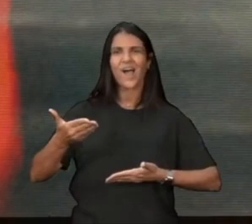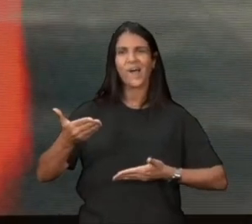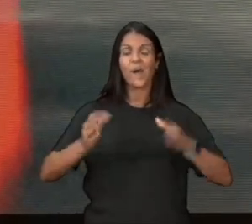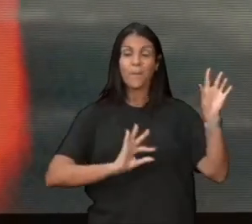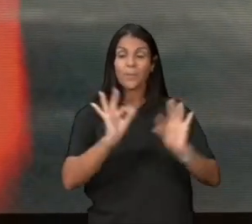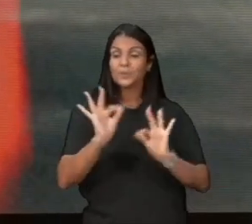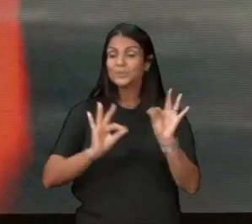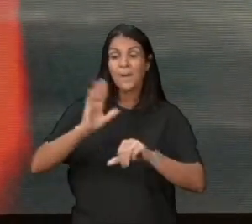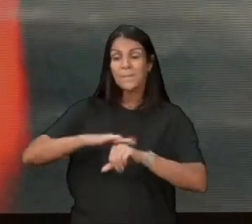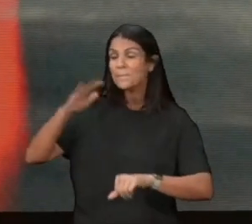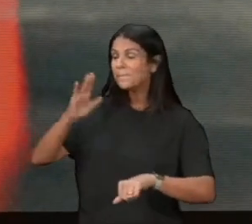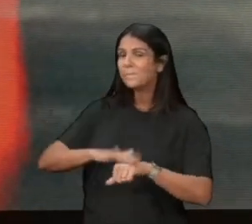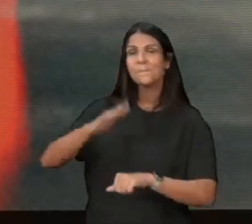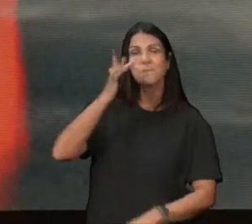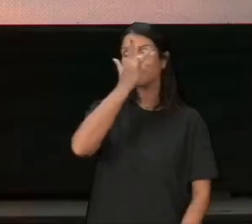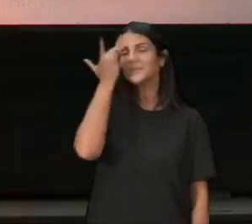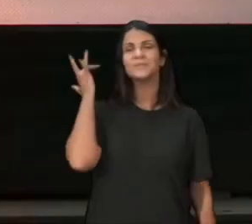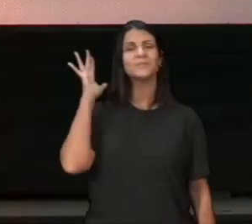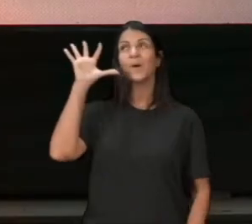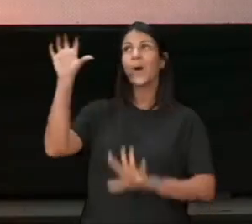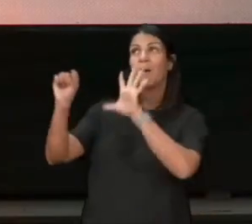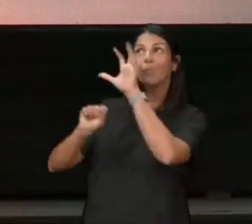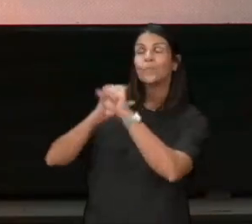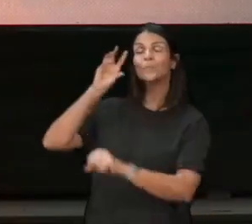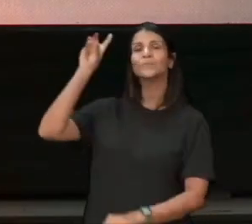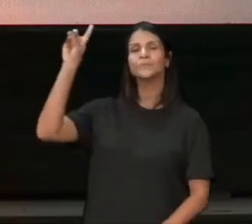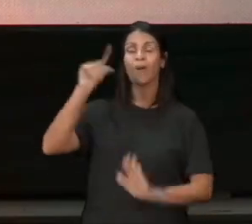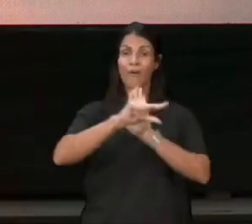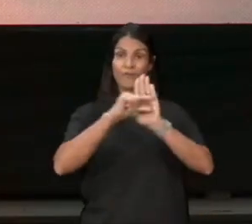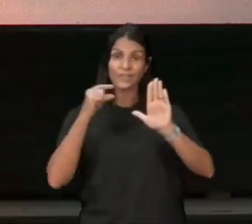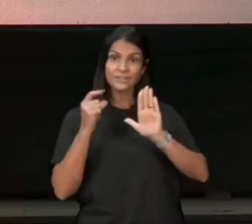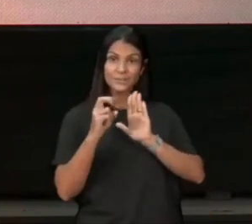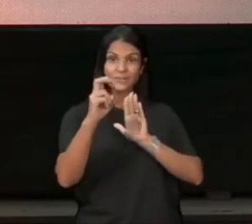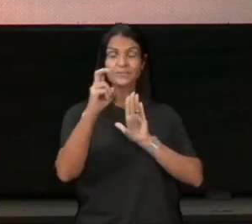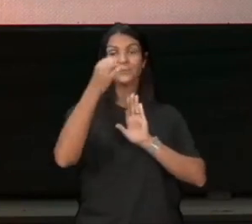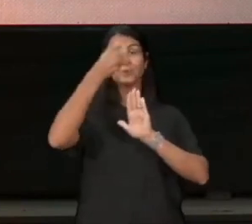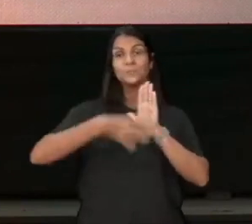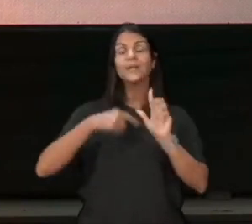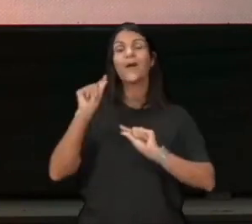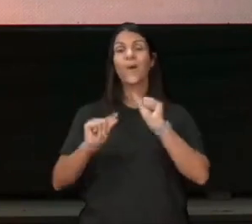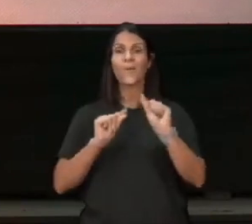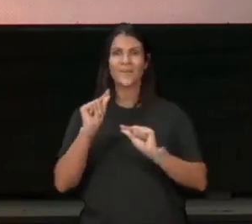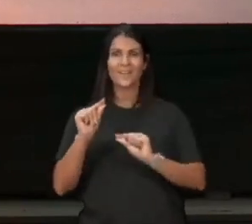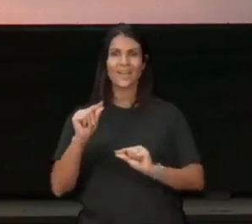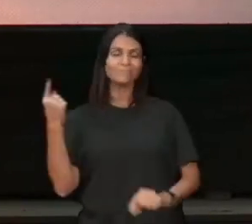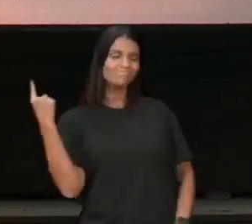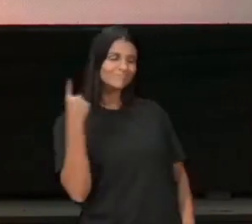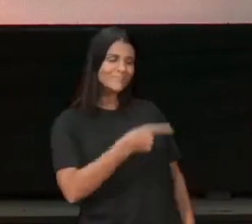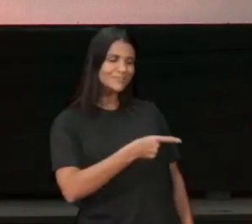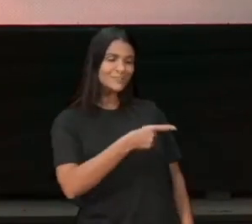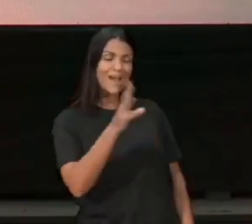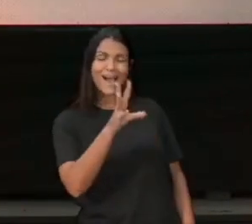você está dizendo isso, porque no versículo 5, vai dizer assim, porque ama a nossa nação, e construiu a nossa sinagoga,